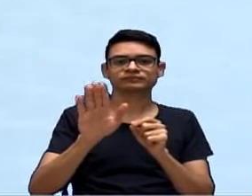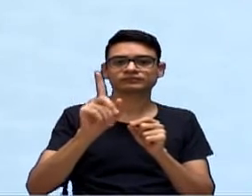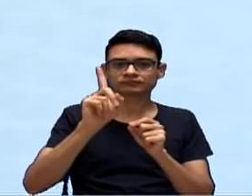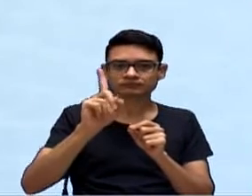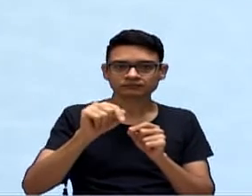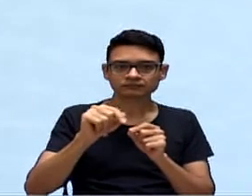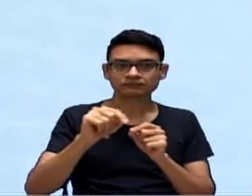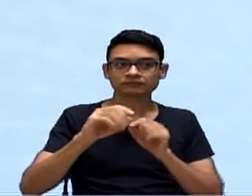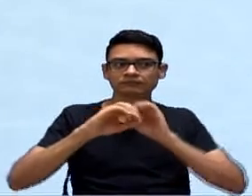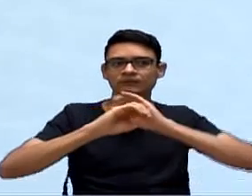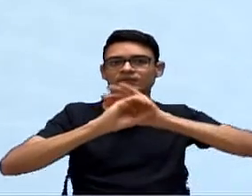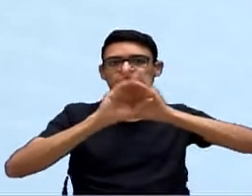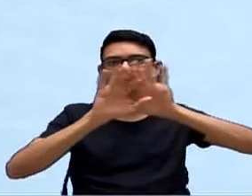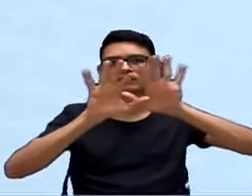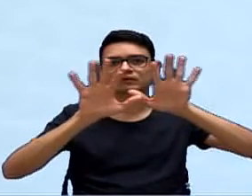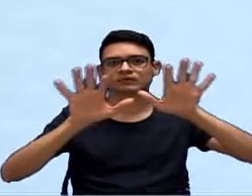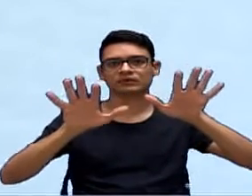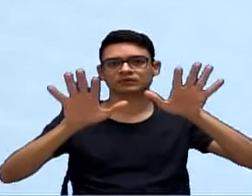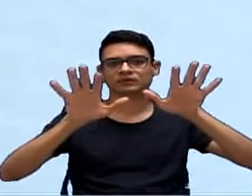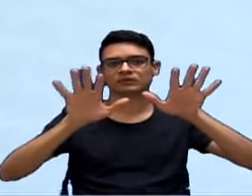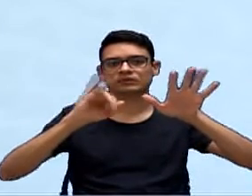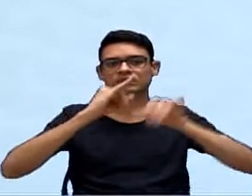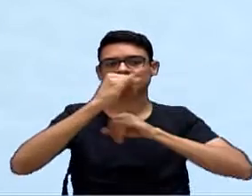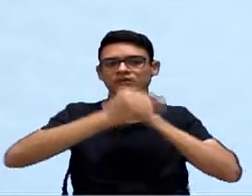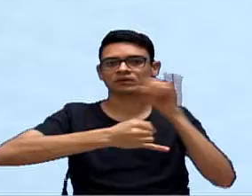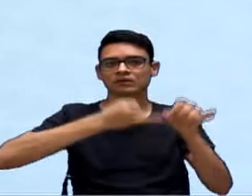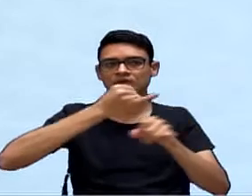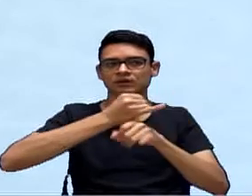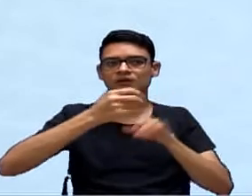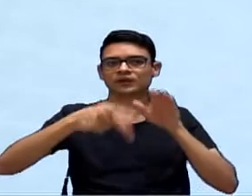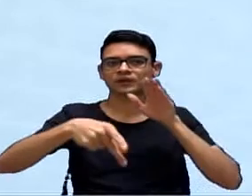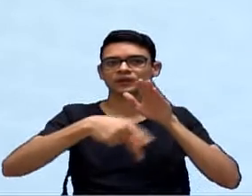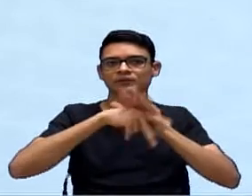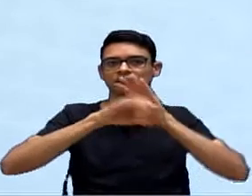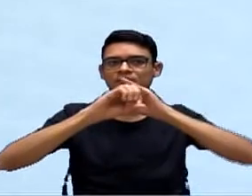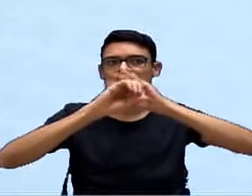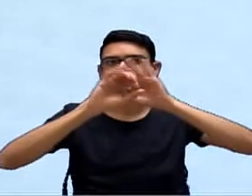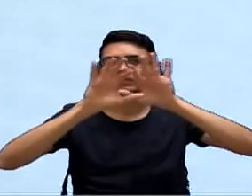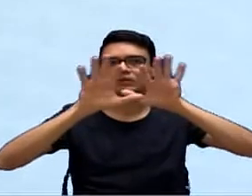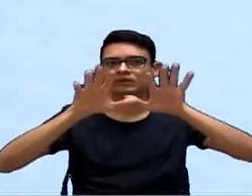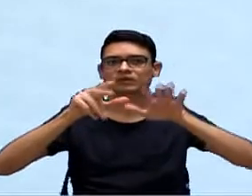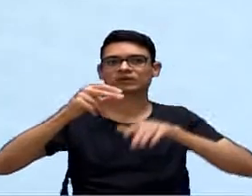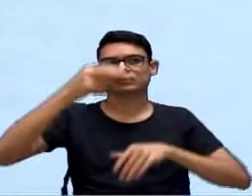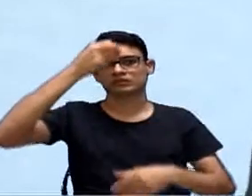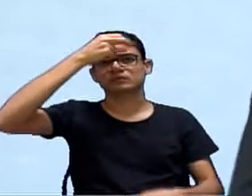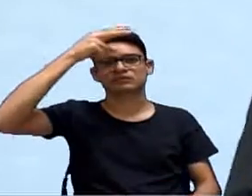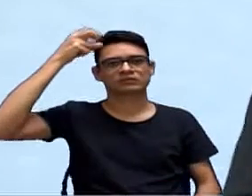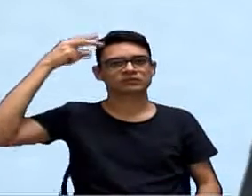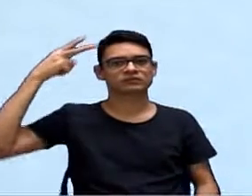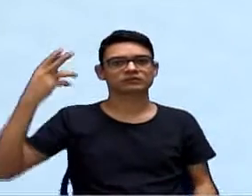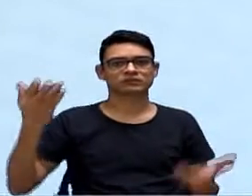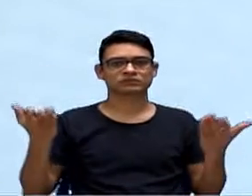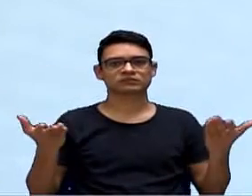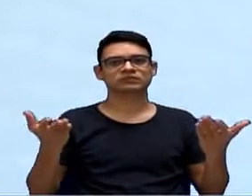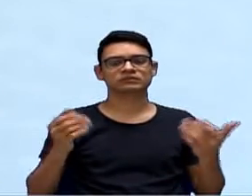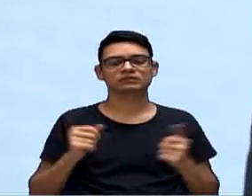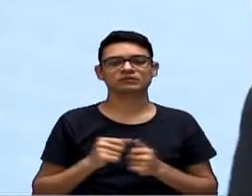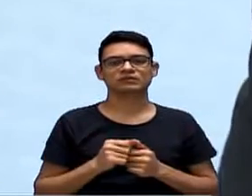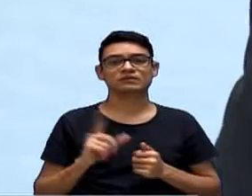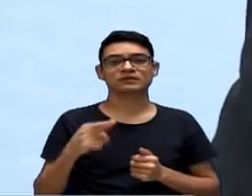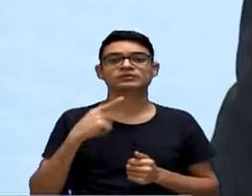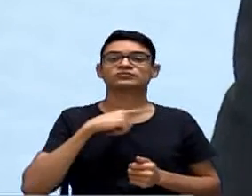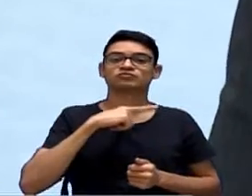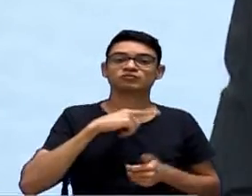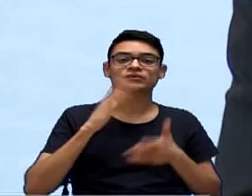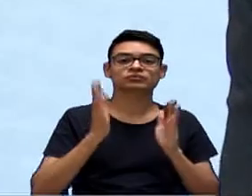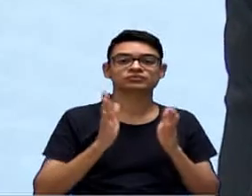que haja maior transparência no portal da transparência na Câmara, na Prefeitura. Nós já temos na Prefeitura